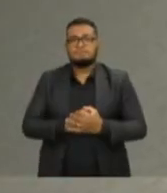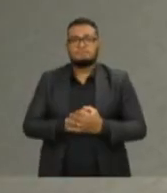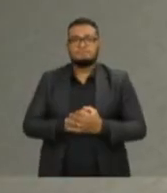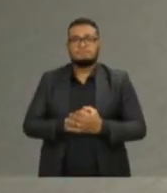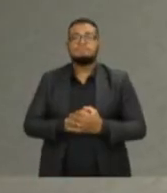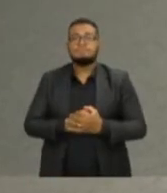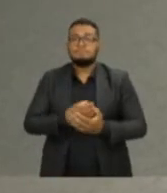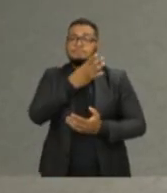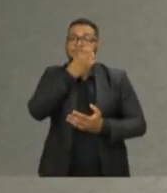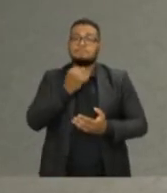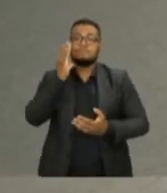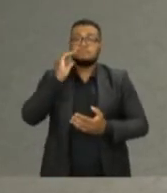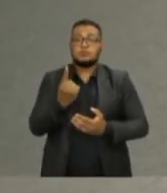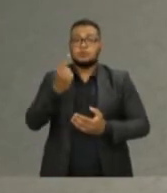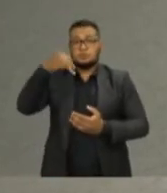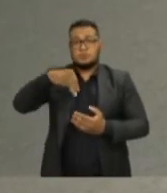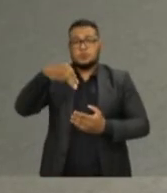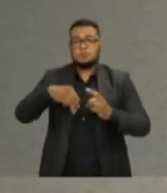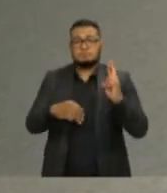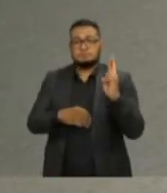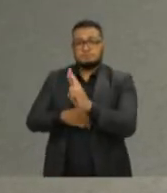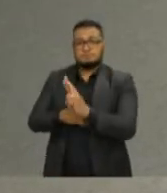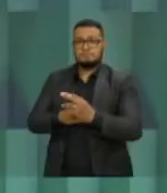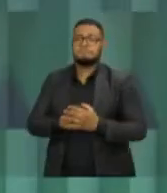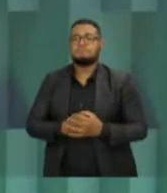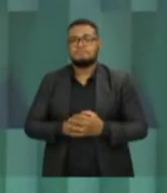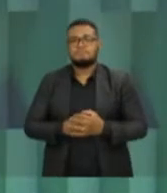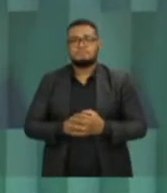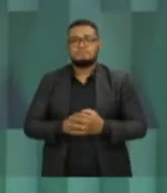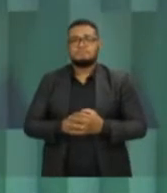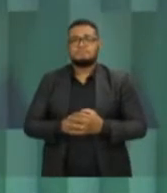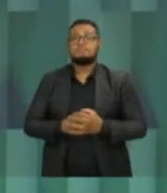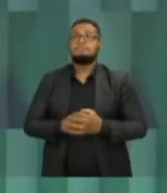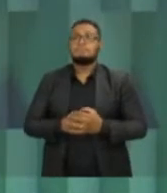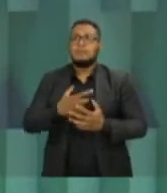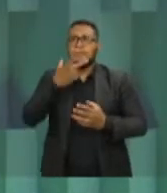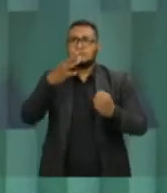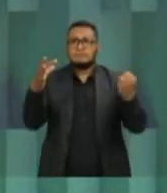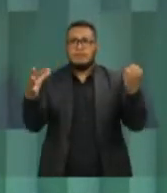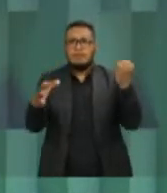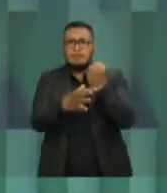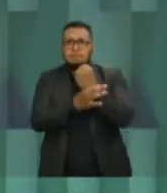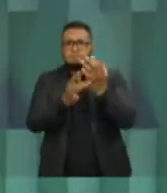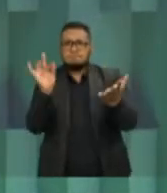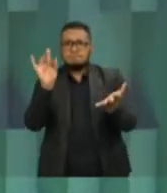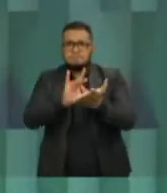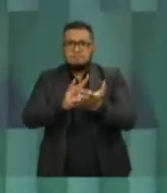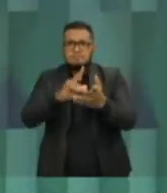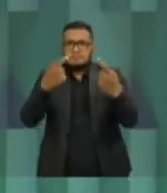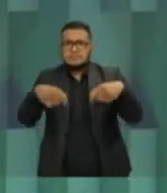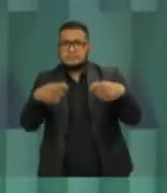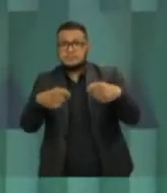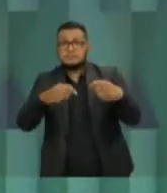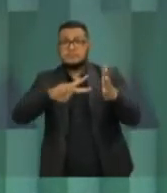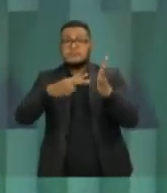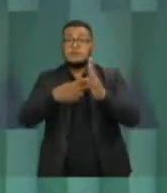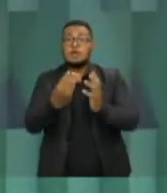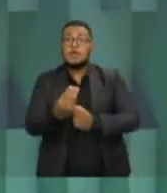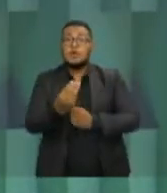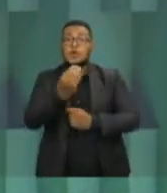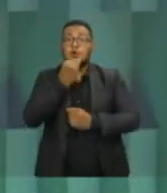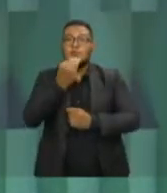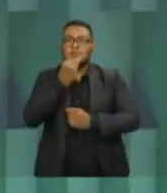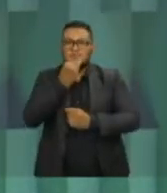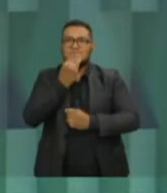João Coser tem um minuto para a réplica. Garantir justiça social é, principalmente, garantir oportunidade.